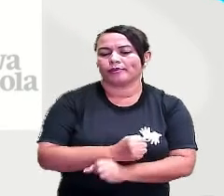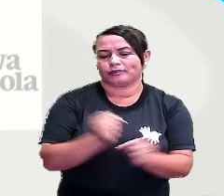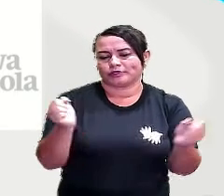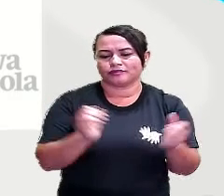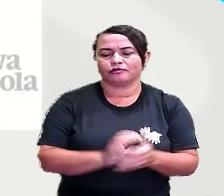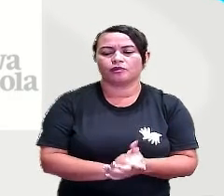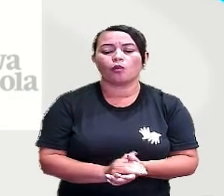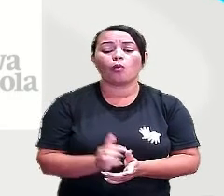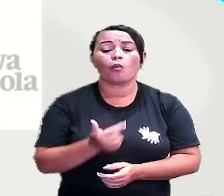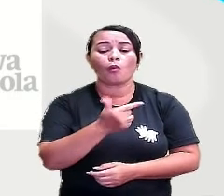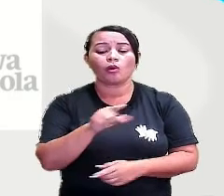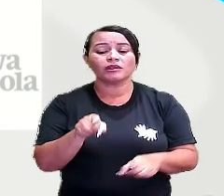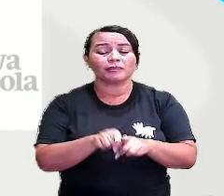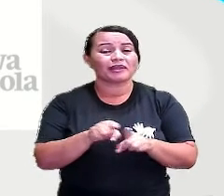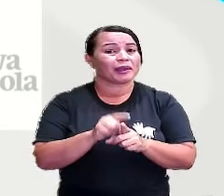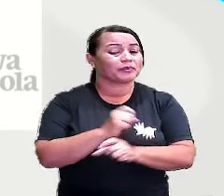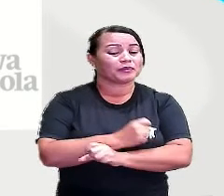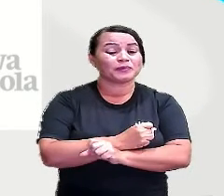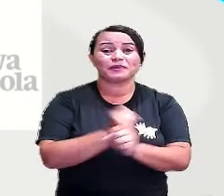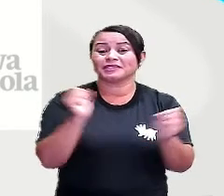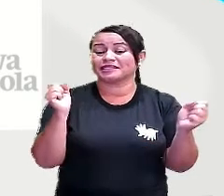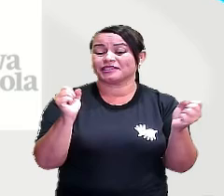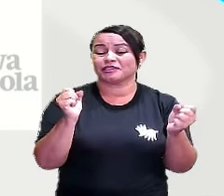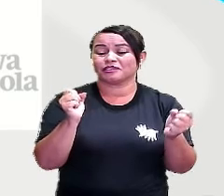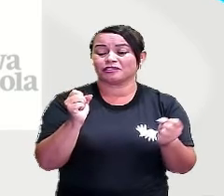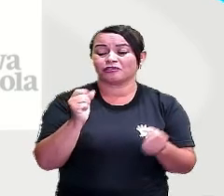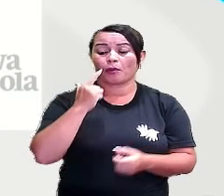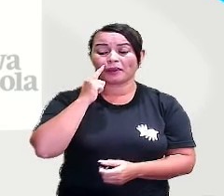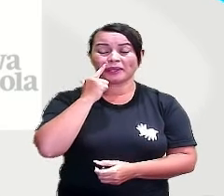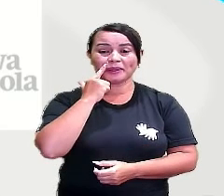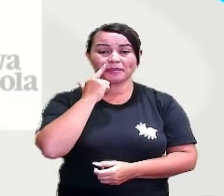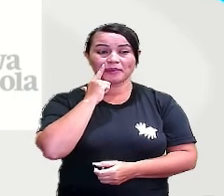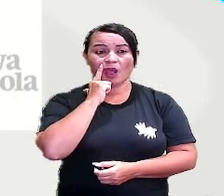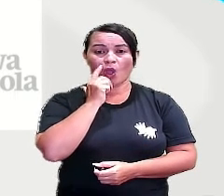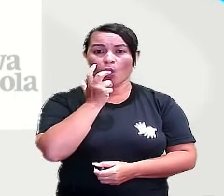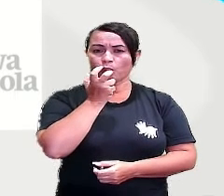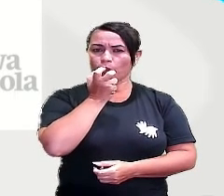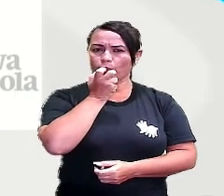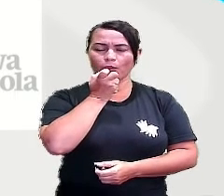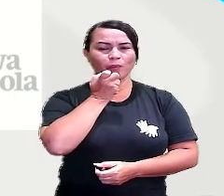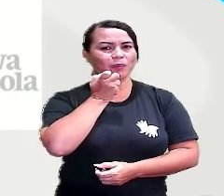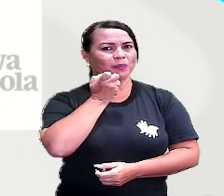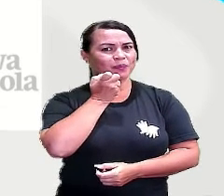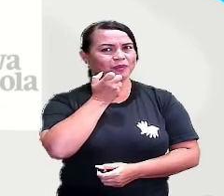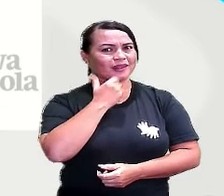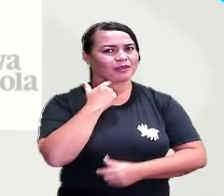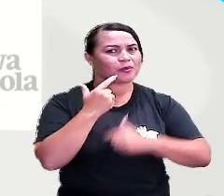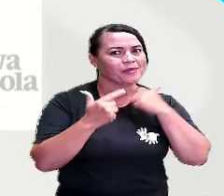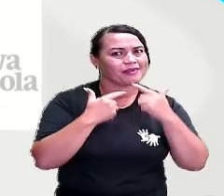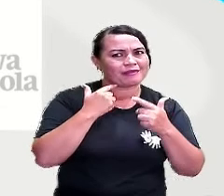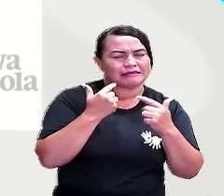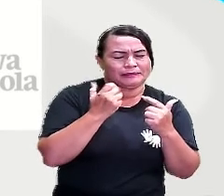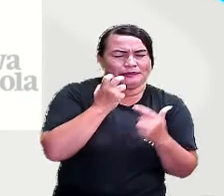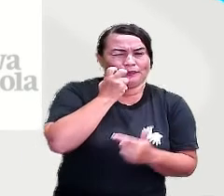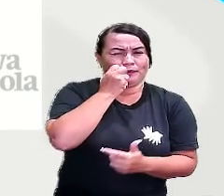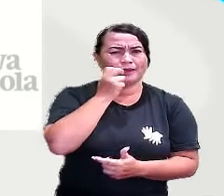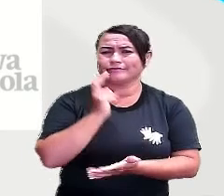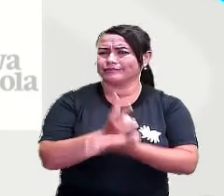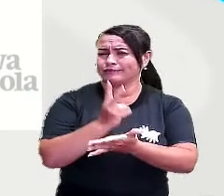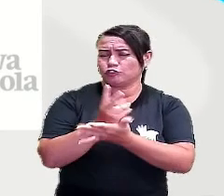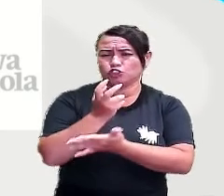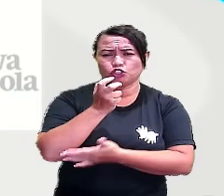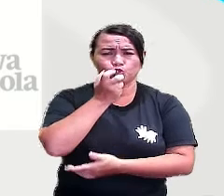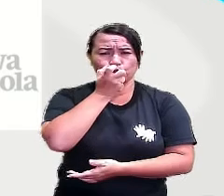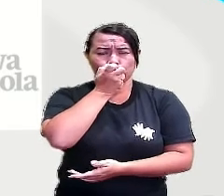E outra coisa impossível é chupar limão sem fazer careta. Toda vez que a gente